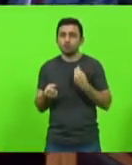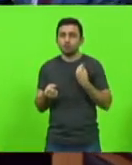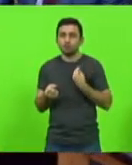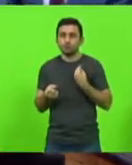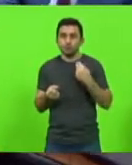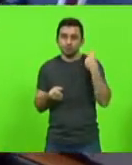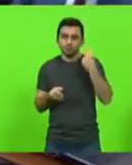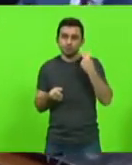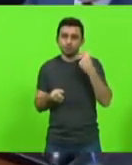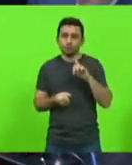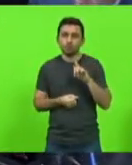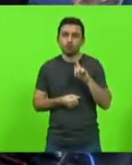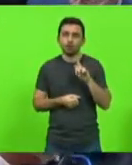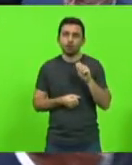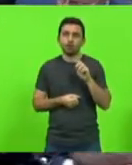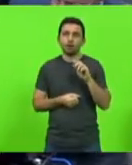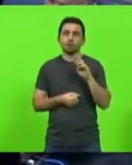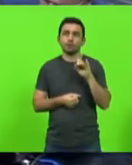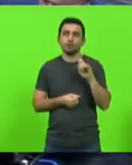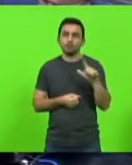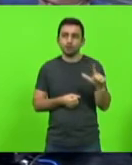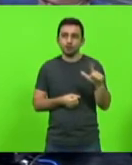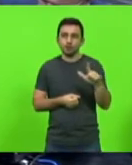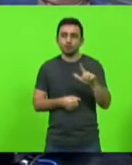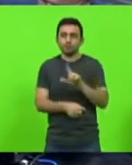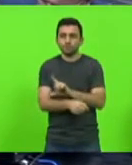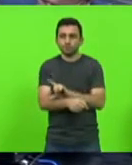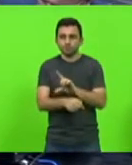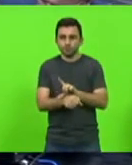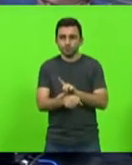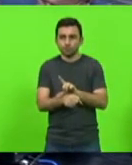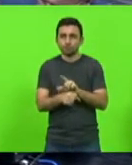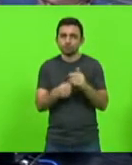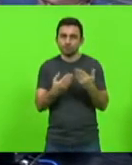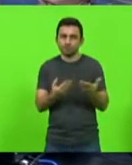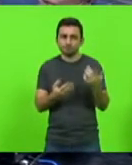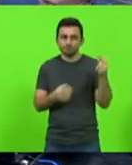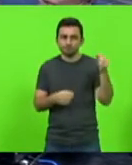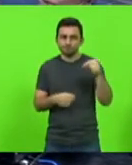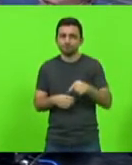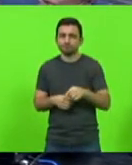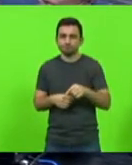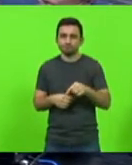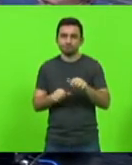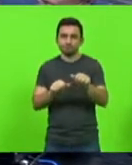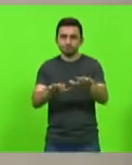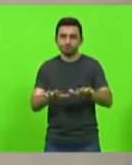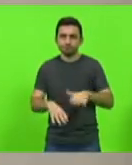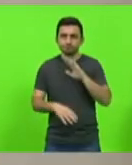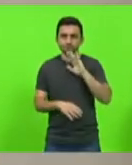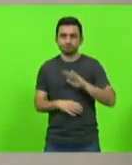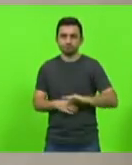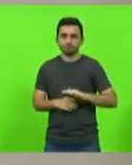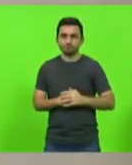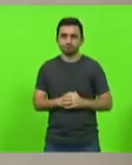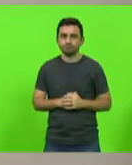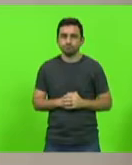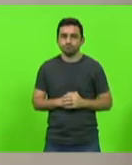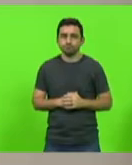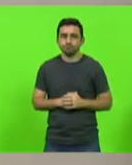Gabriel, da Câmara de Vereadores de Larges, que abrilhenta a nossa sessão nesta tarde. Obrigado. Seja bem-vindo, vereador Gabriel.